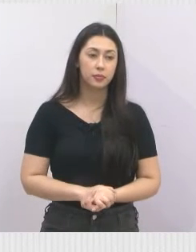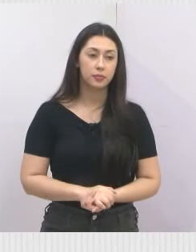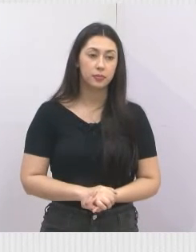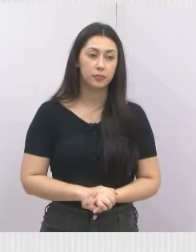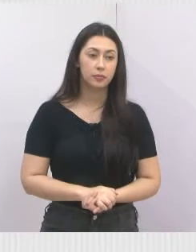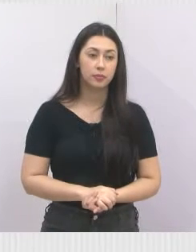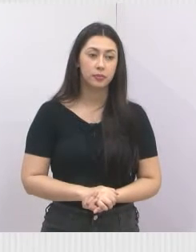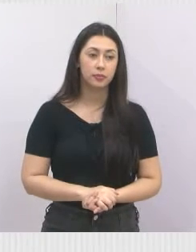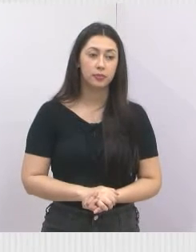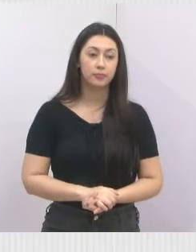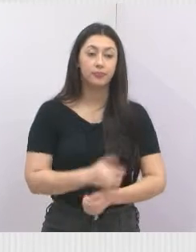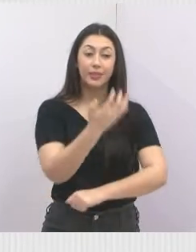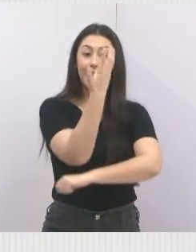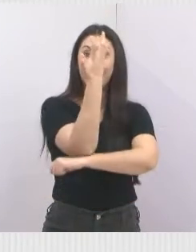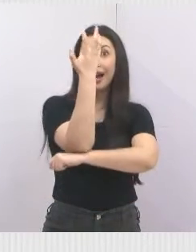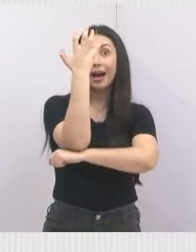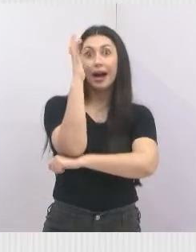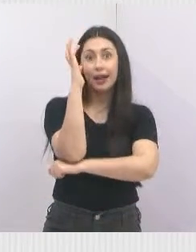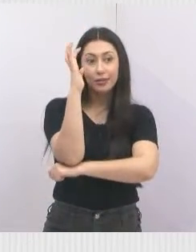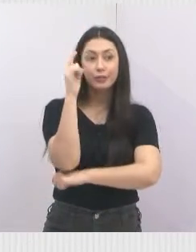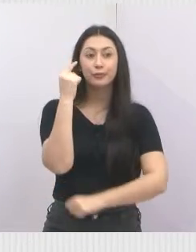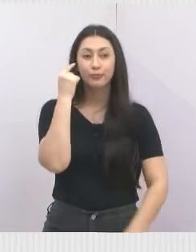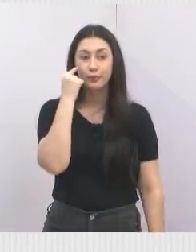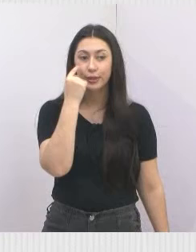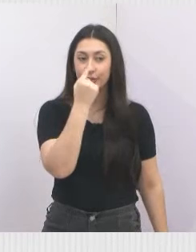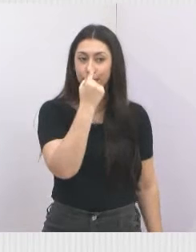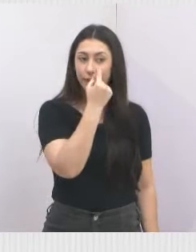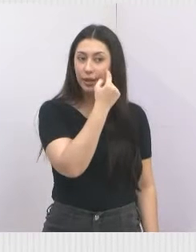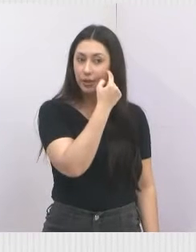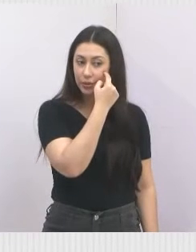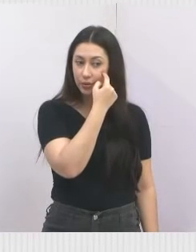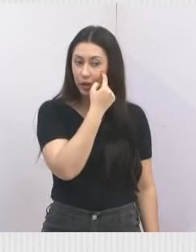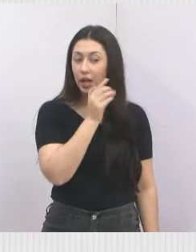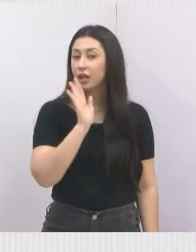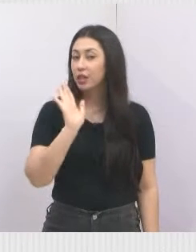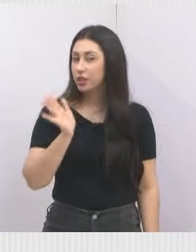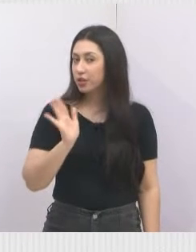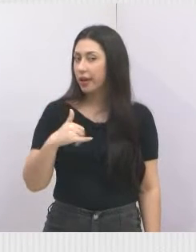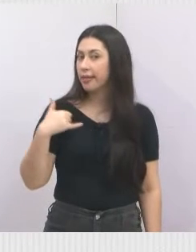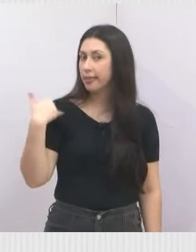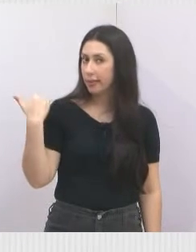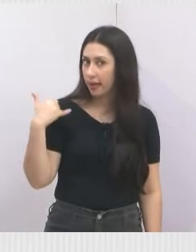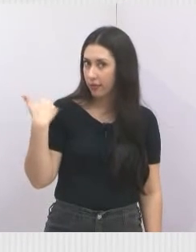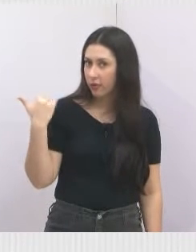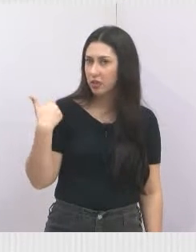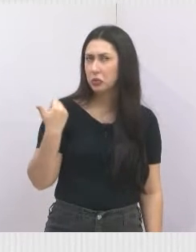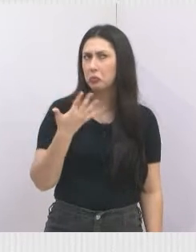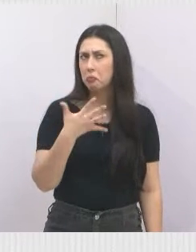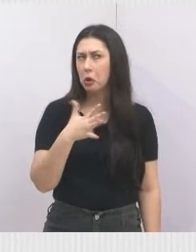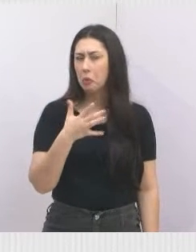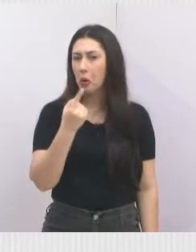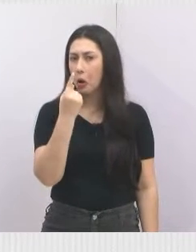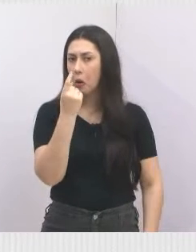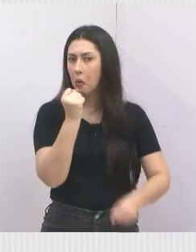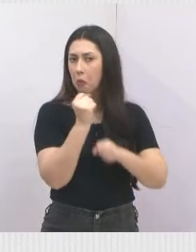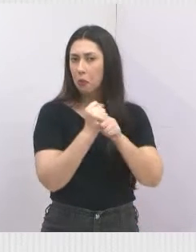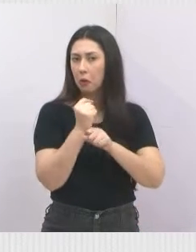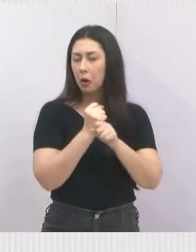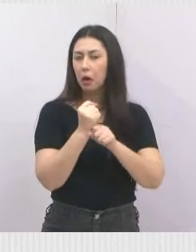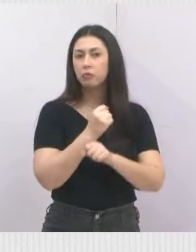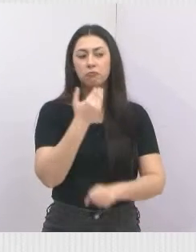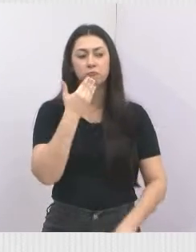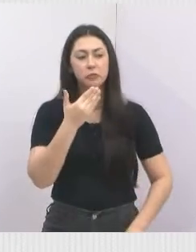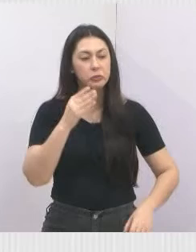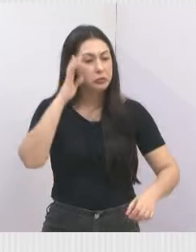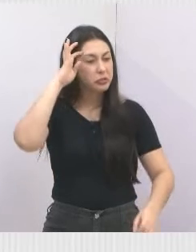Próximo. Árvore. Árvore lá no Parque Meia Lua vai fazer aniversário. Quase um ano que já foi pedido e nada